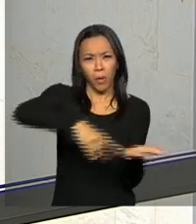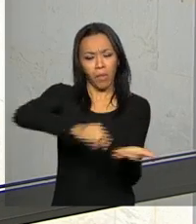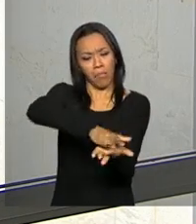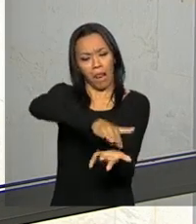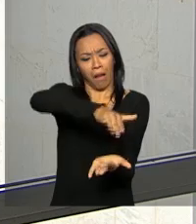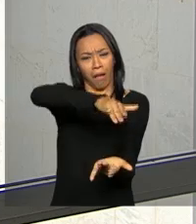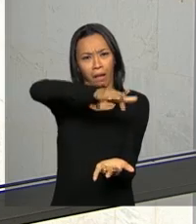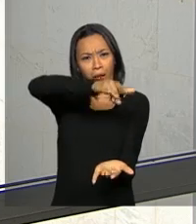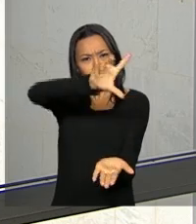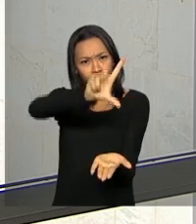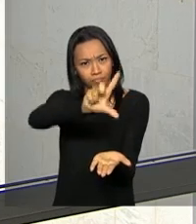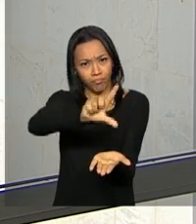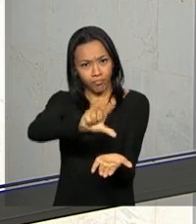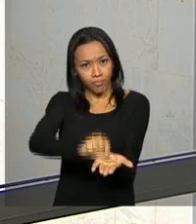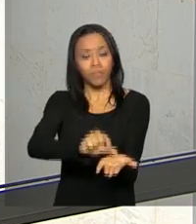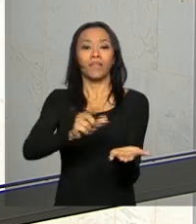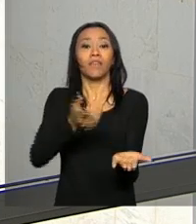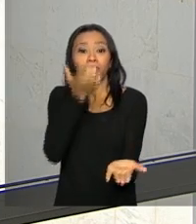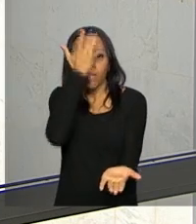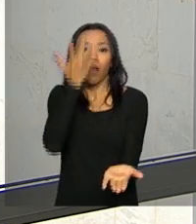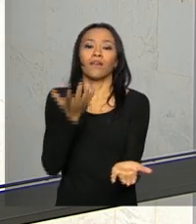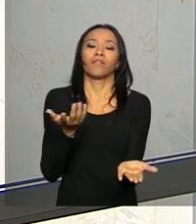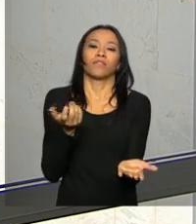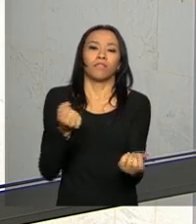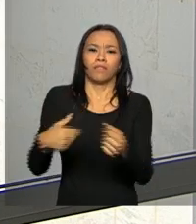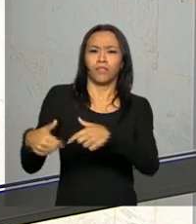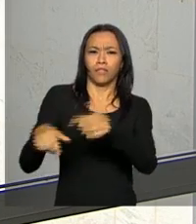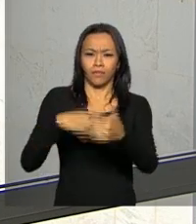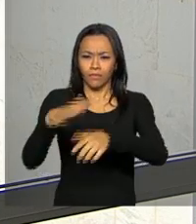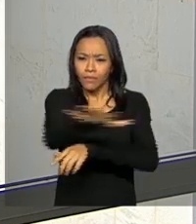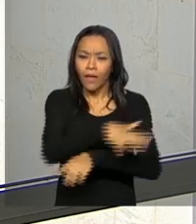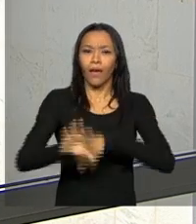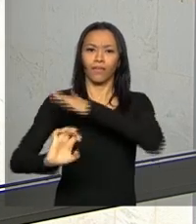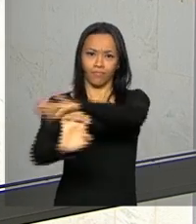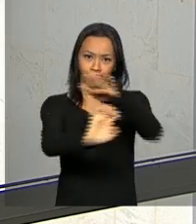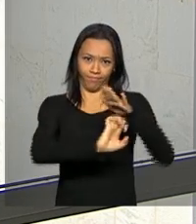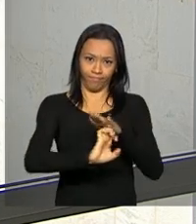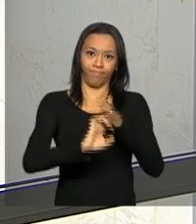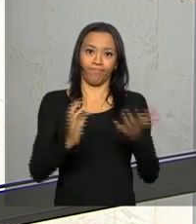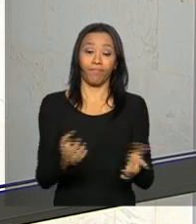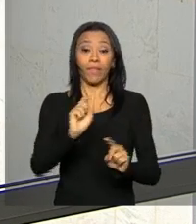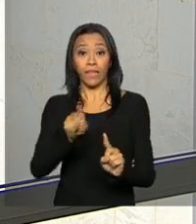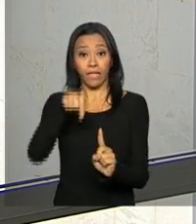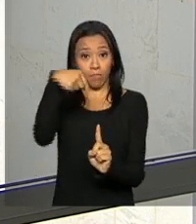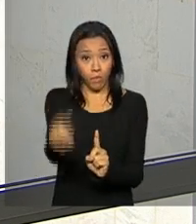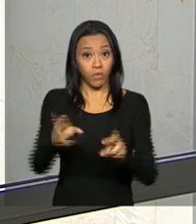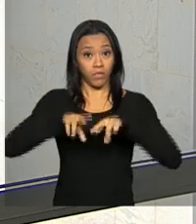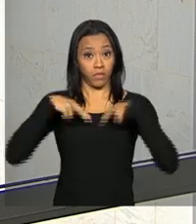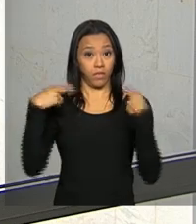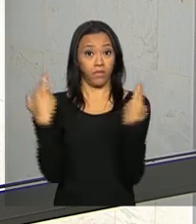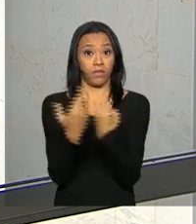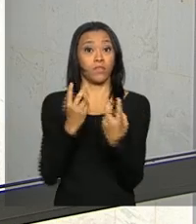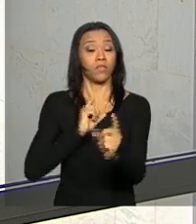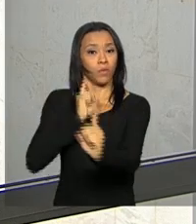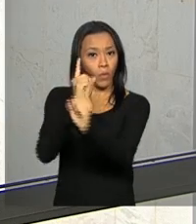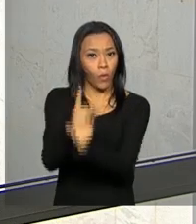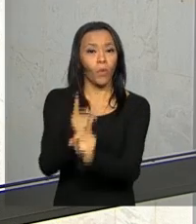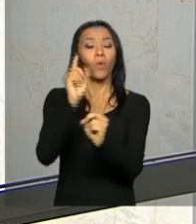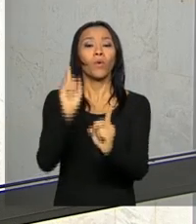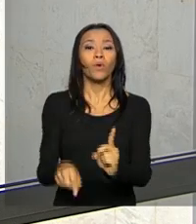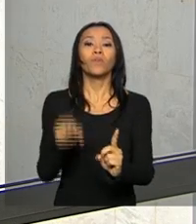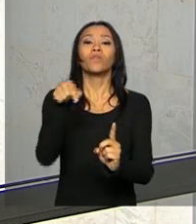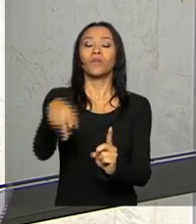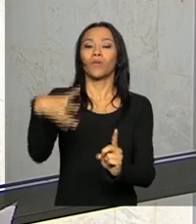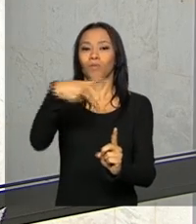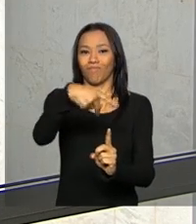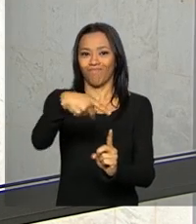ambiente de negócios no país. Bom, às 3 da tarde a presidenta se reúne com o ministro-chefe da Secretaria de Governo da Presidência, Ricardo